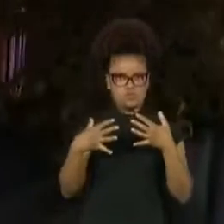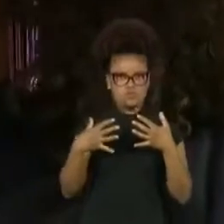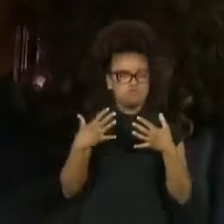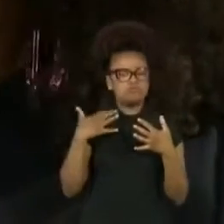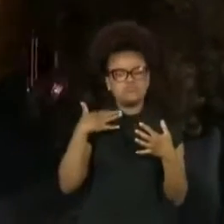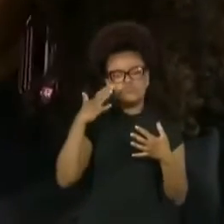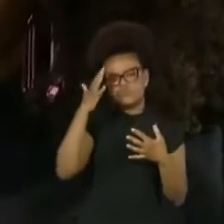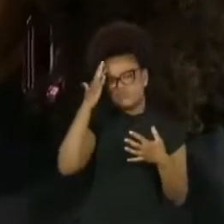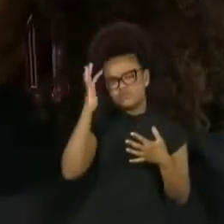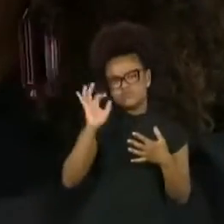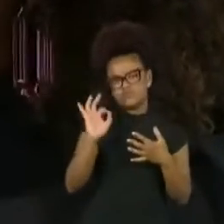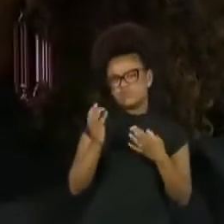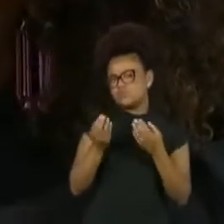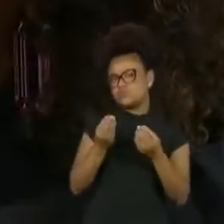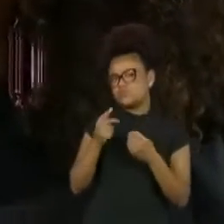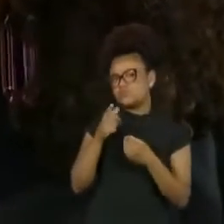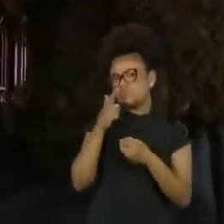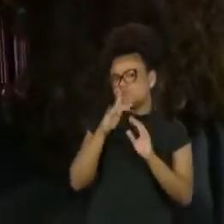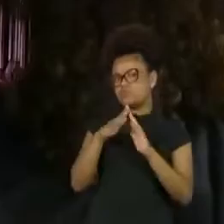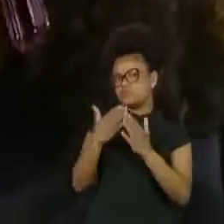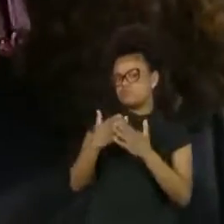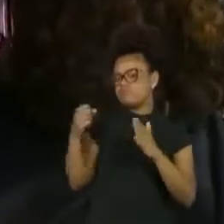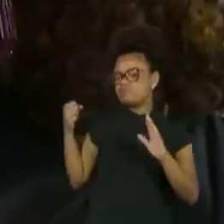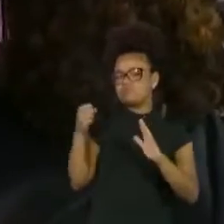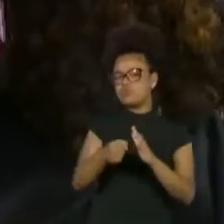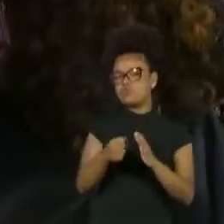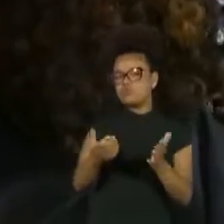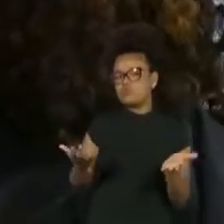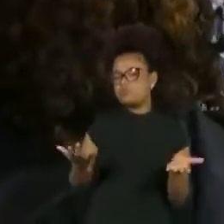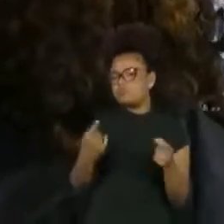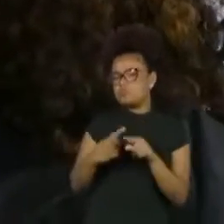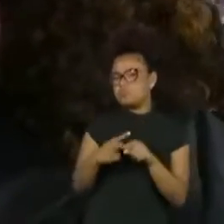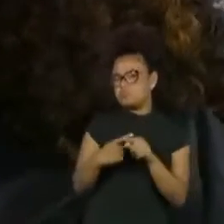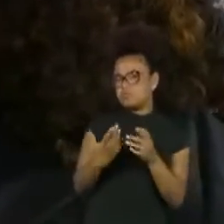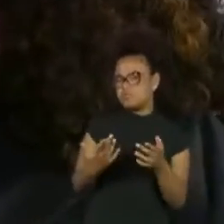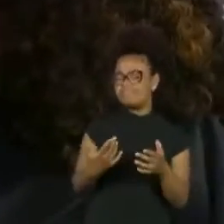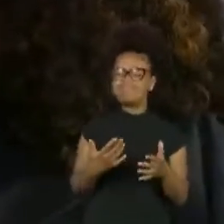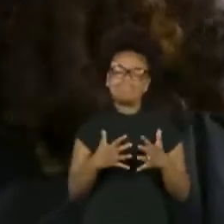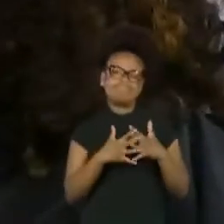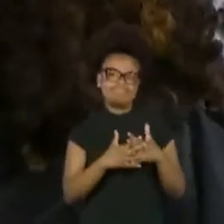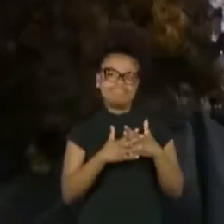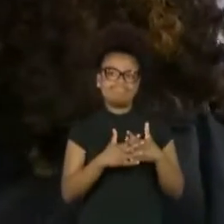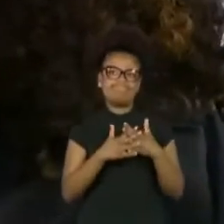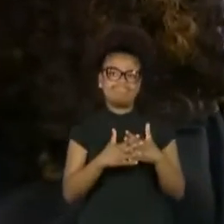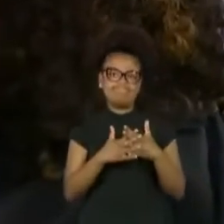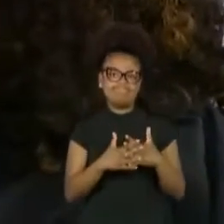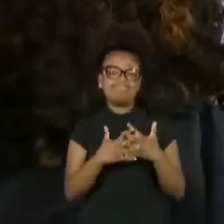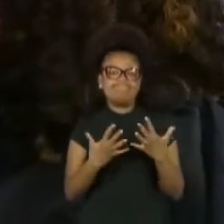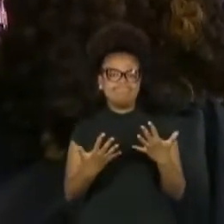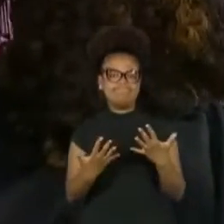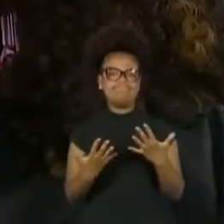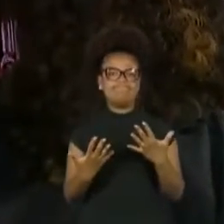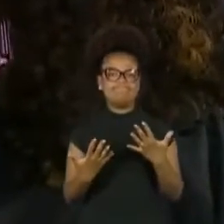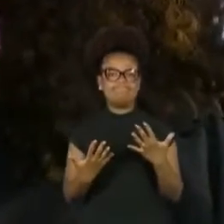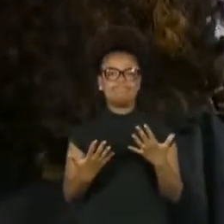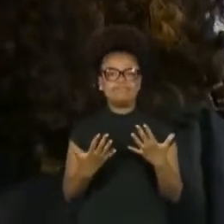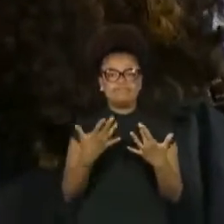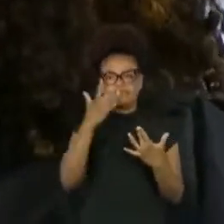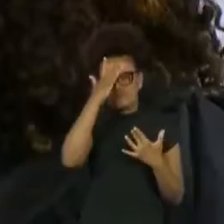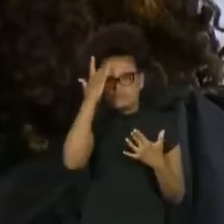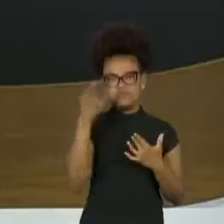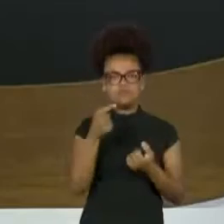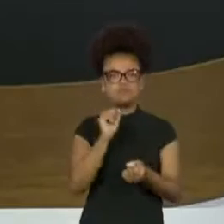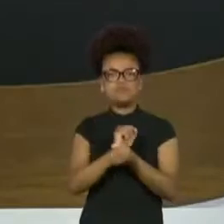você... É, no começo foi complicado. Eu fiz até greve de fome pra ver se... Mas minha mãe nem ficou sabendo, eles não ficaram...